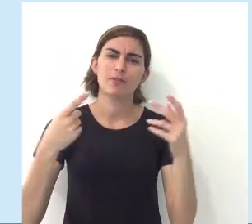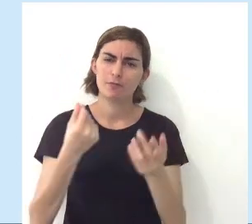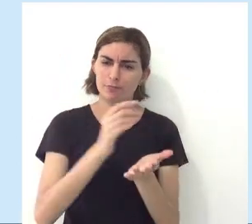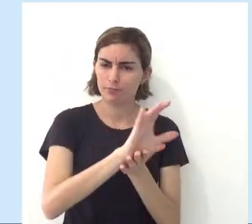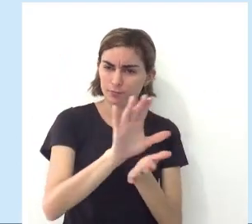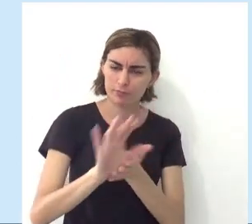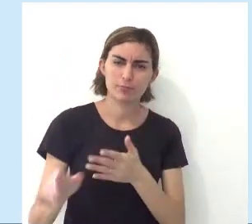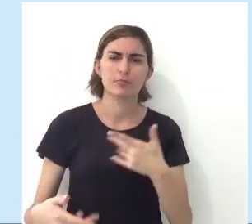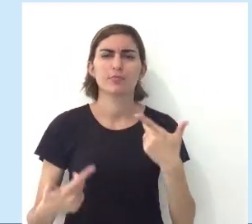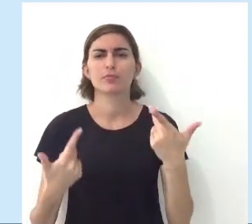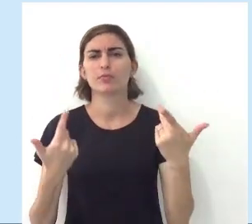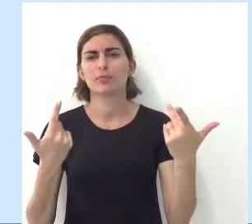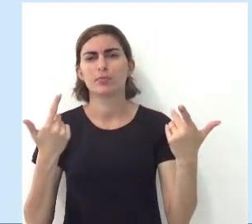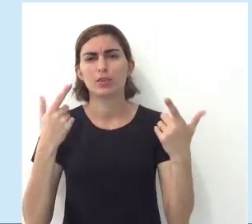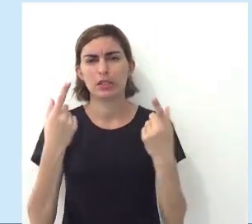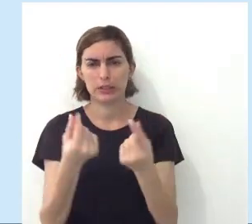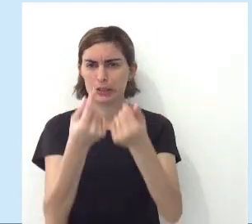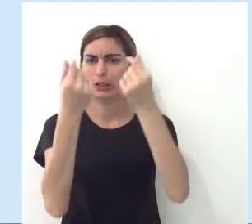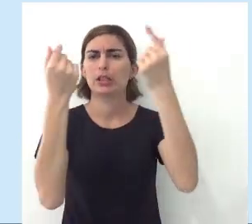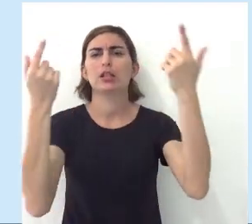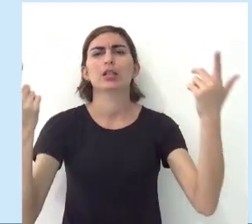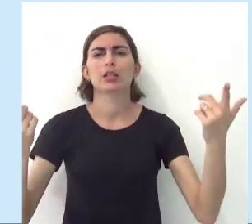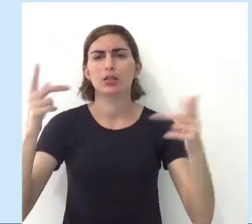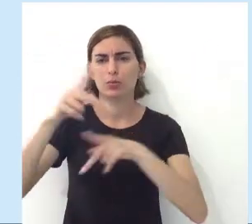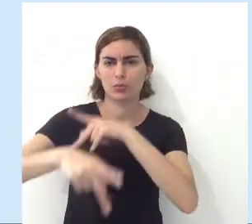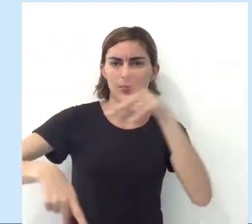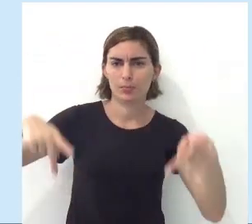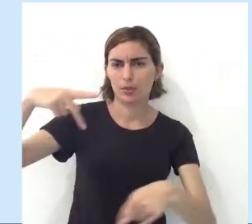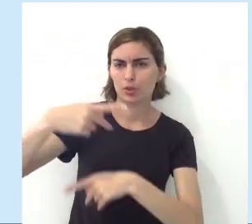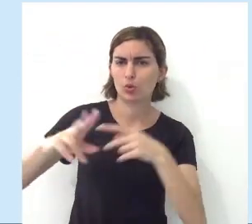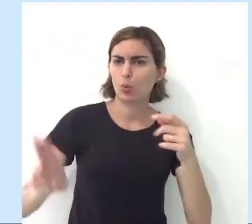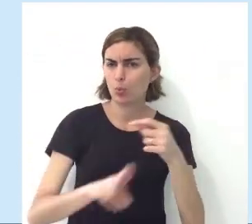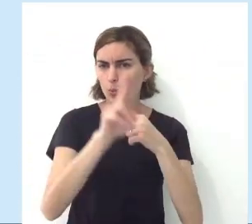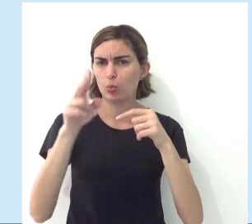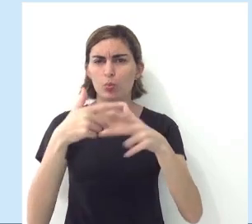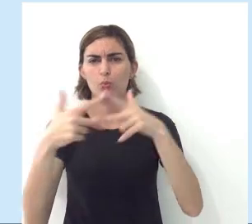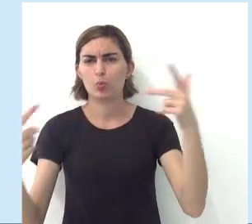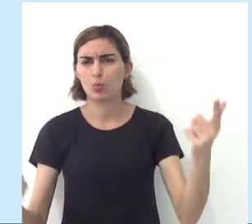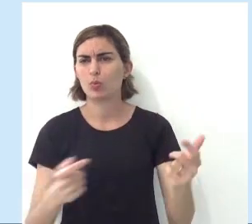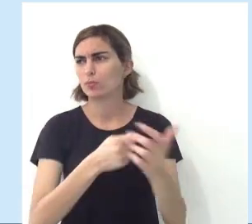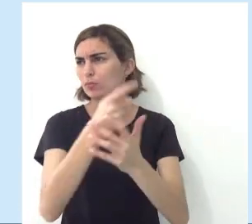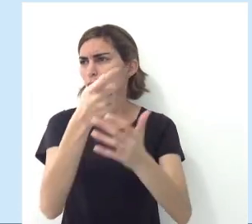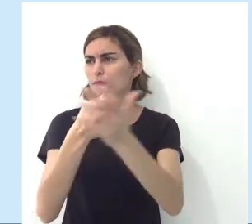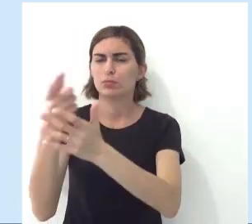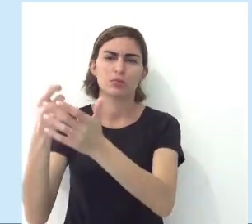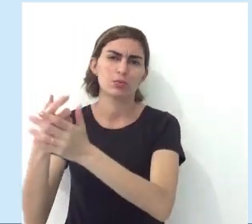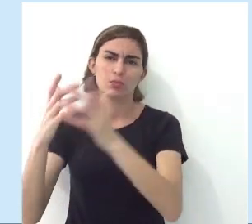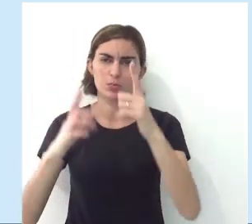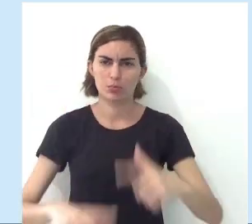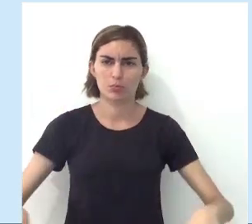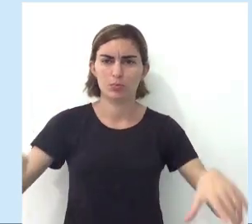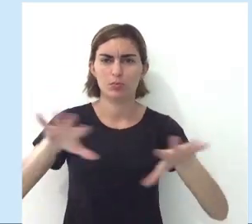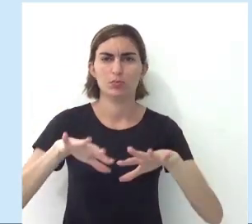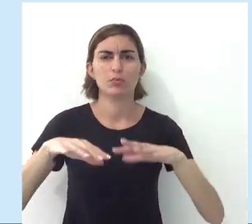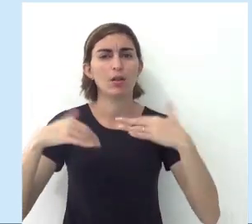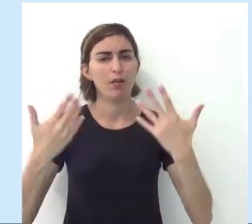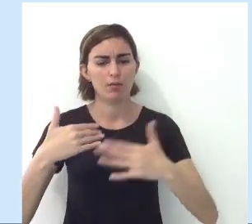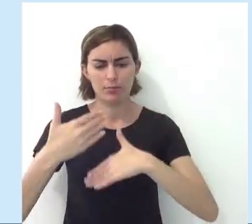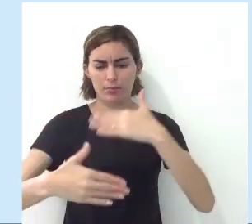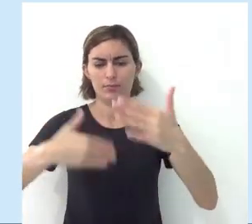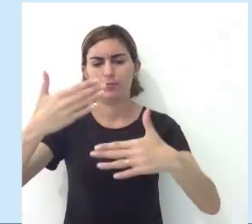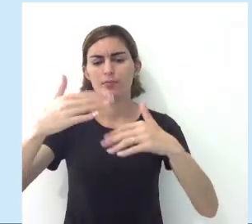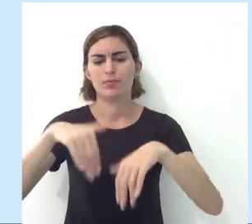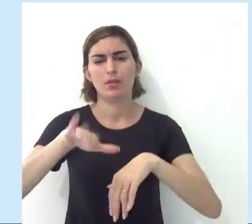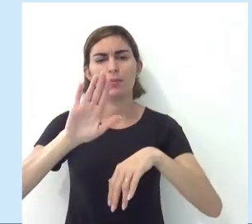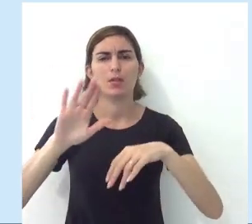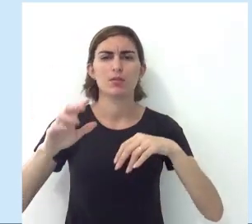eu tô falando atrair investimentos, Tô falando atrair dinheiro, pessoas usufruindo, pessoas consumindo no ambiente. Então,